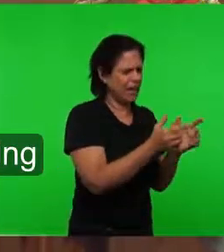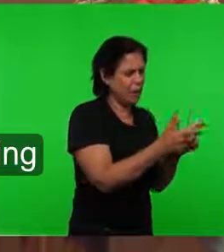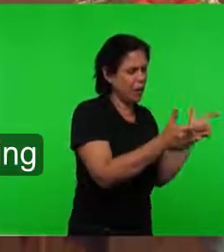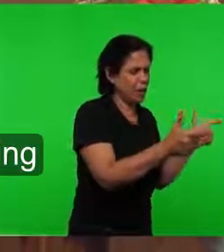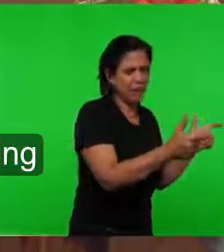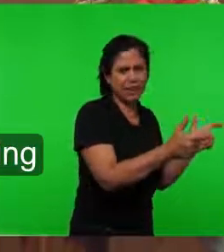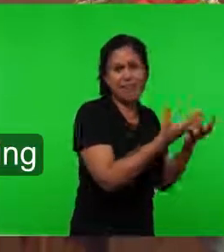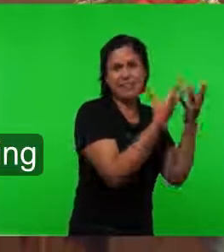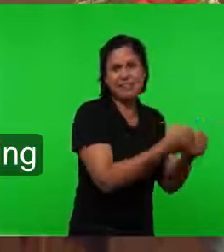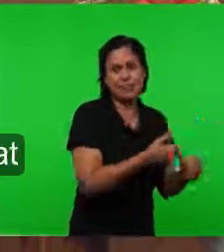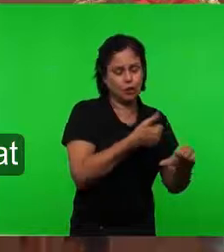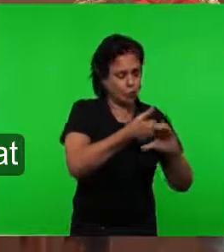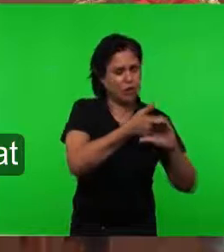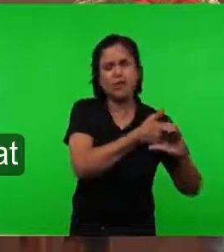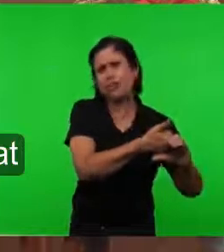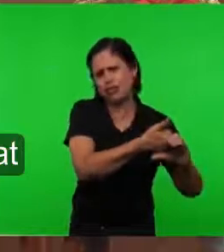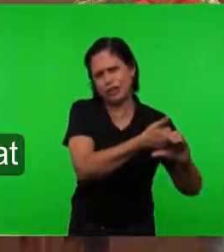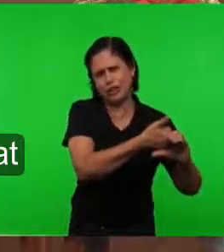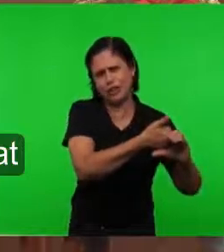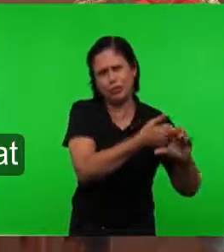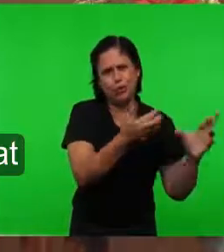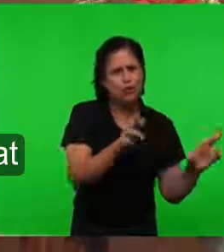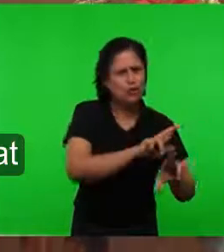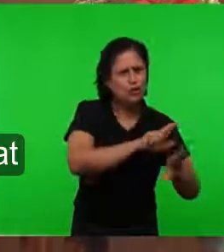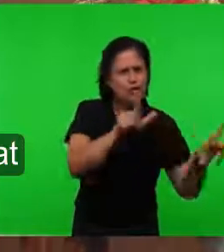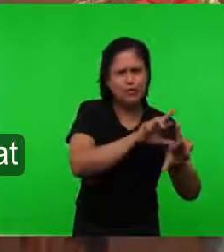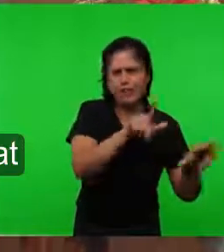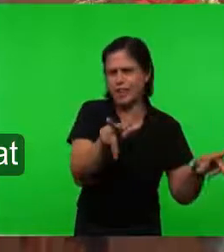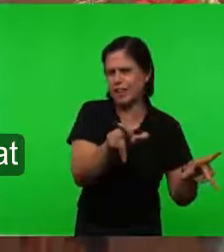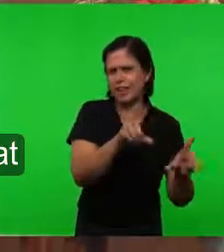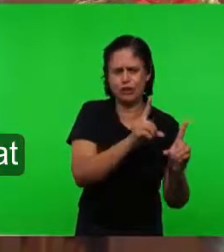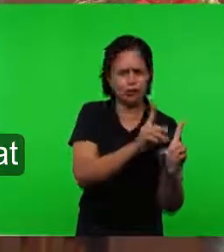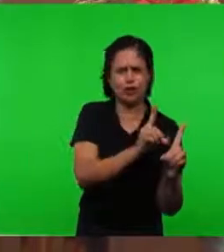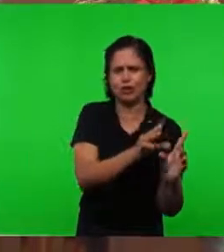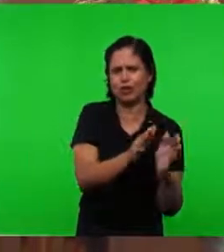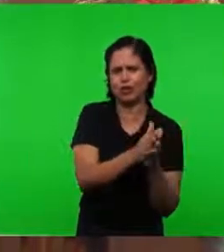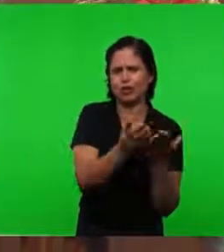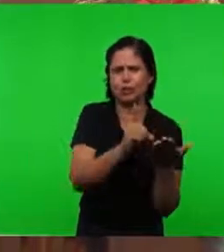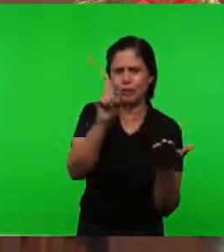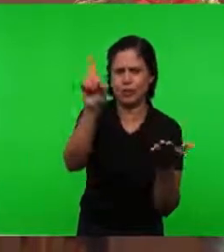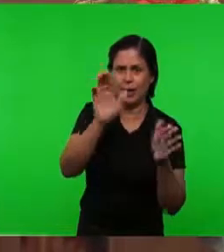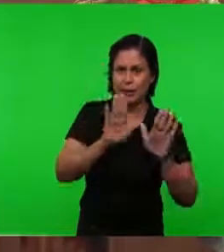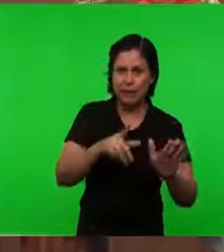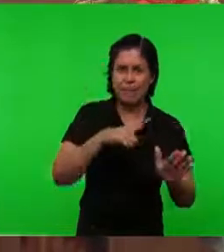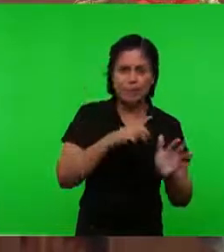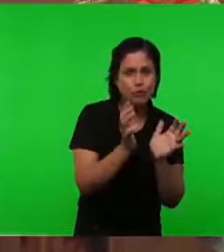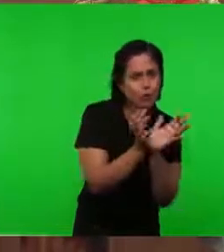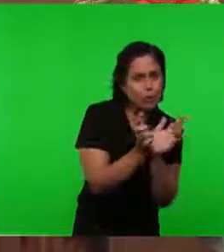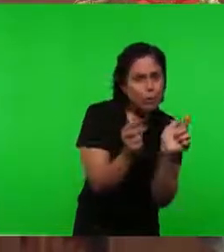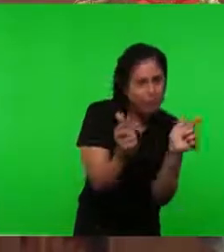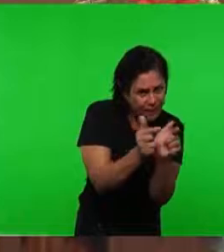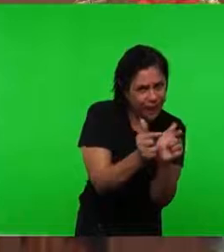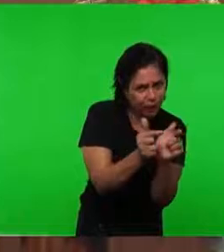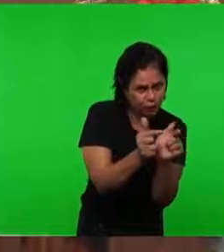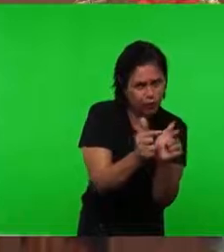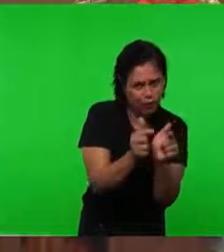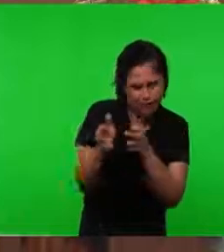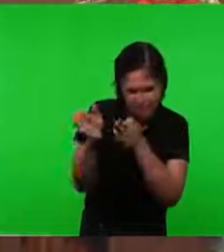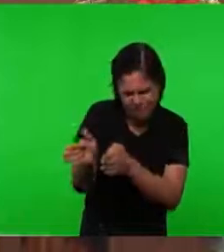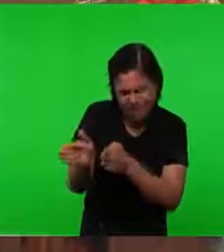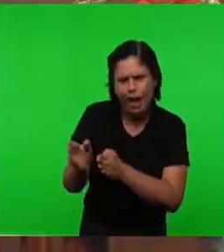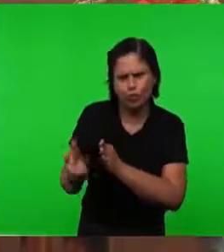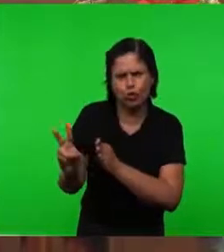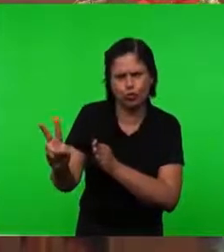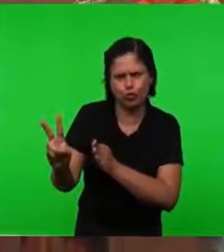Desviada Do ensino Da palavra E havia um pequeno grupo Que se manteve fiel E essa